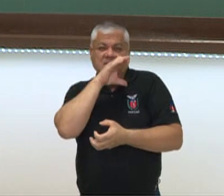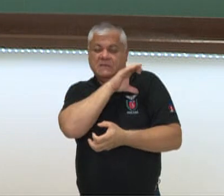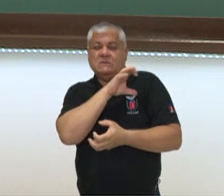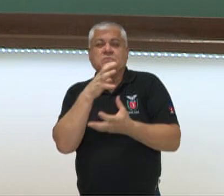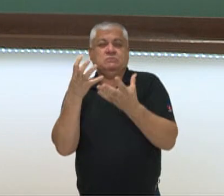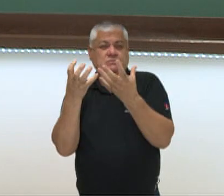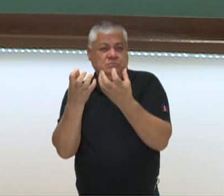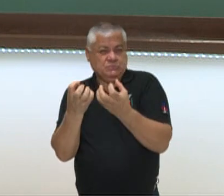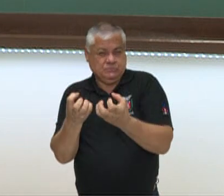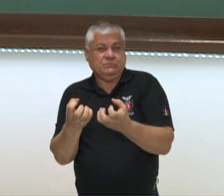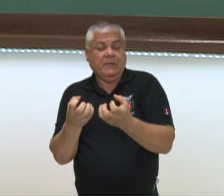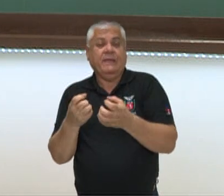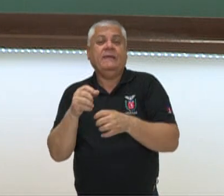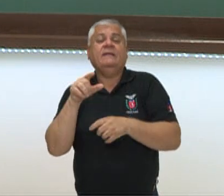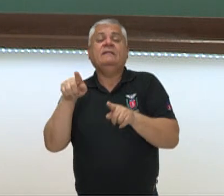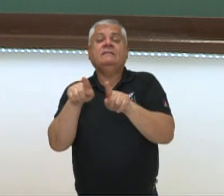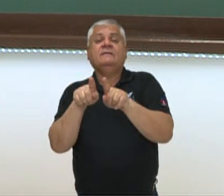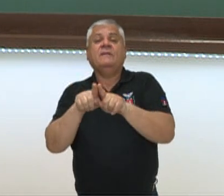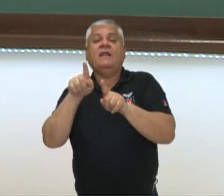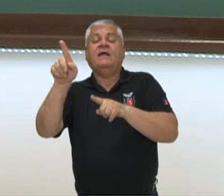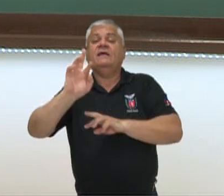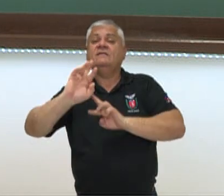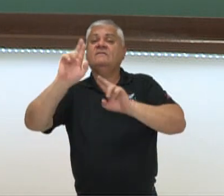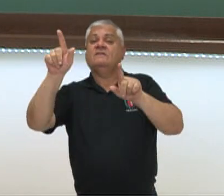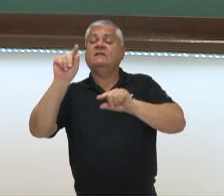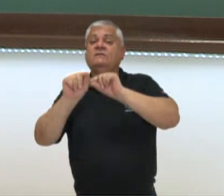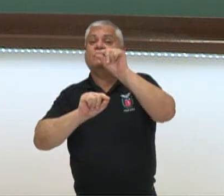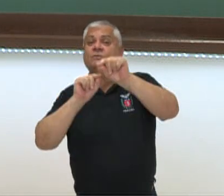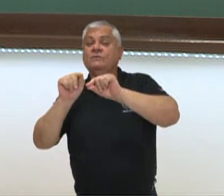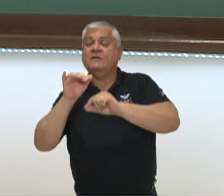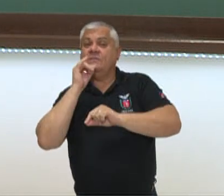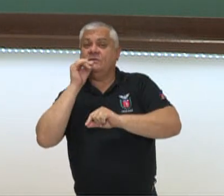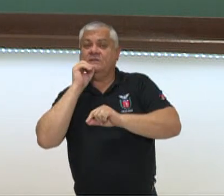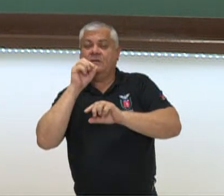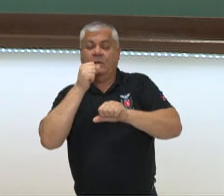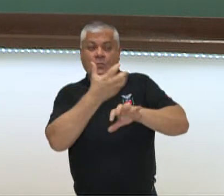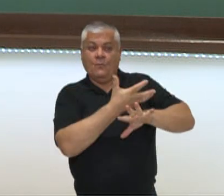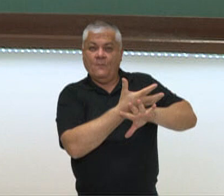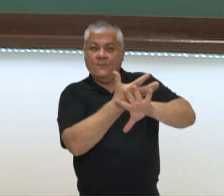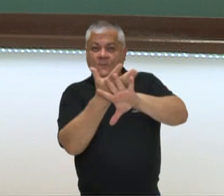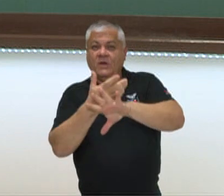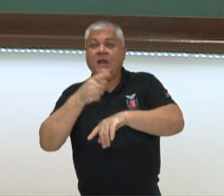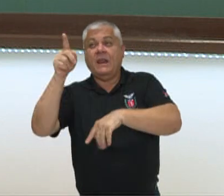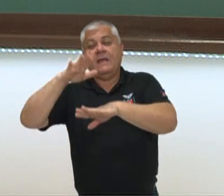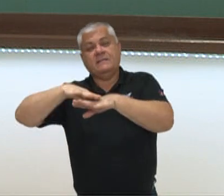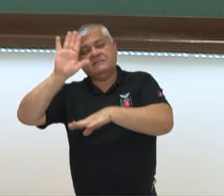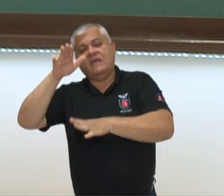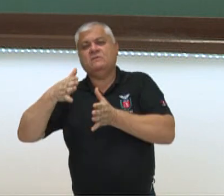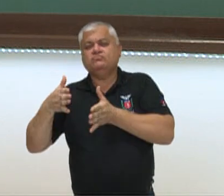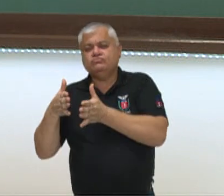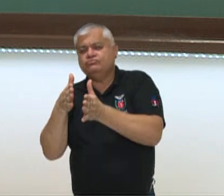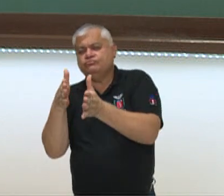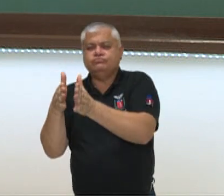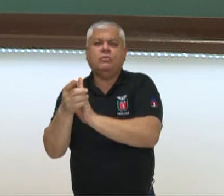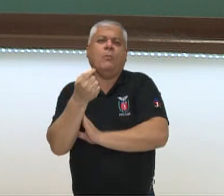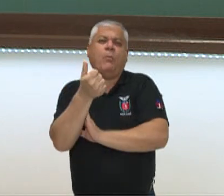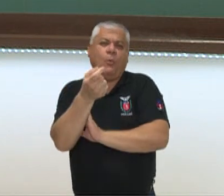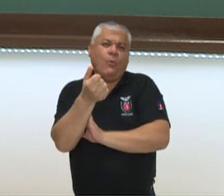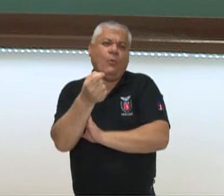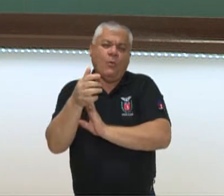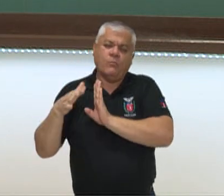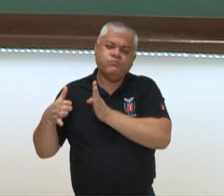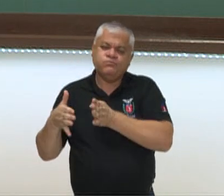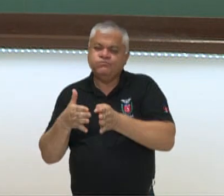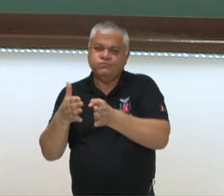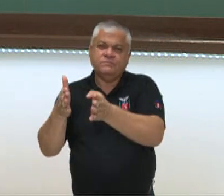um clima quase seco, aonde a diferença entre ele e um deserto é o índice pluviométrico, a quantidade de água disponível